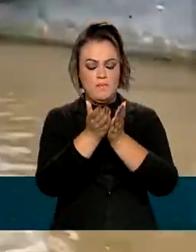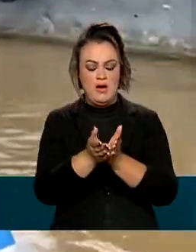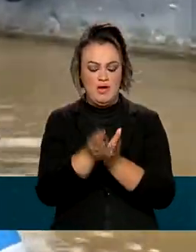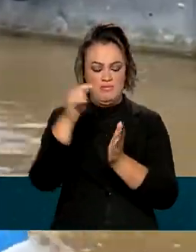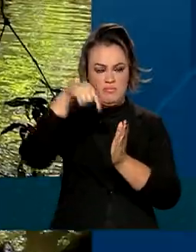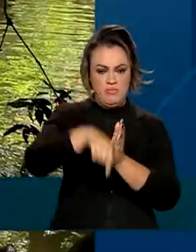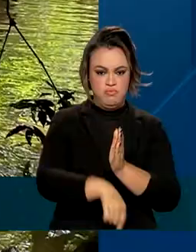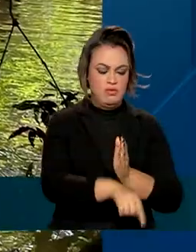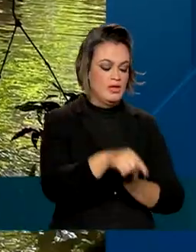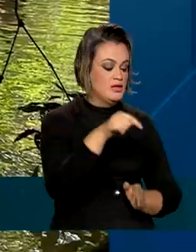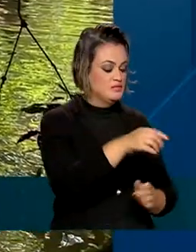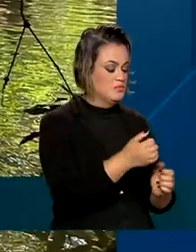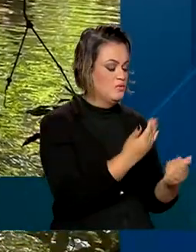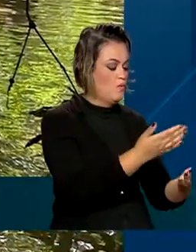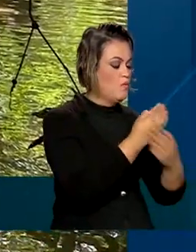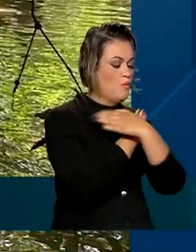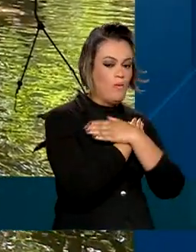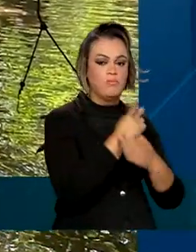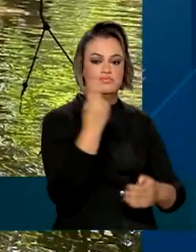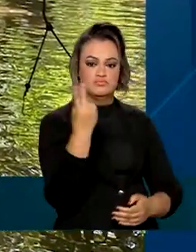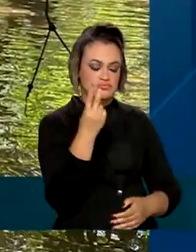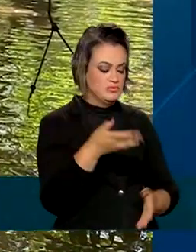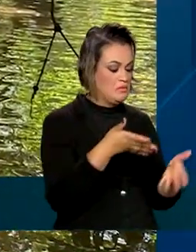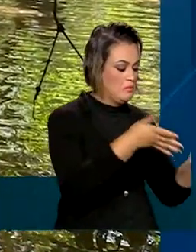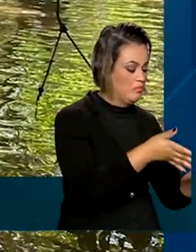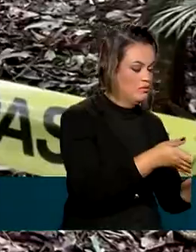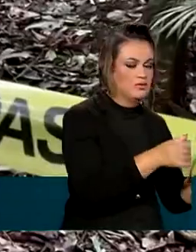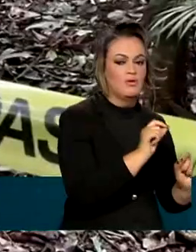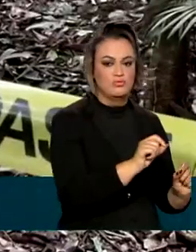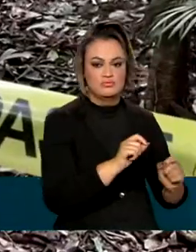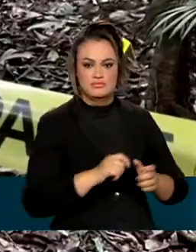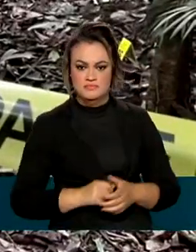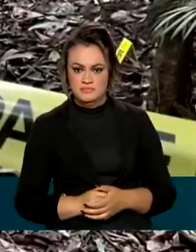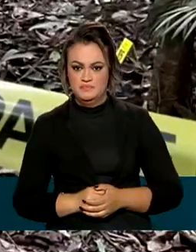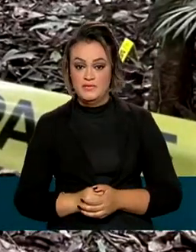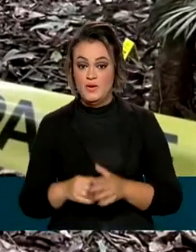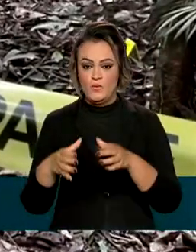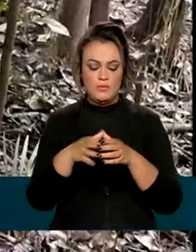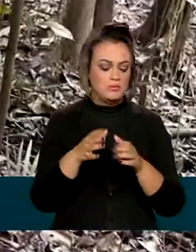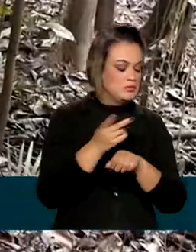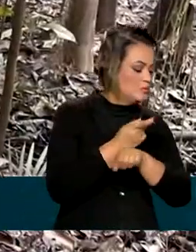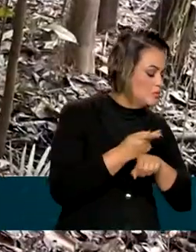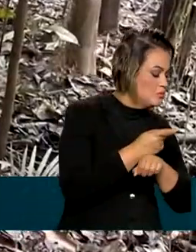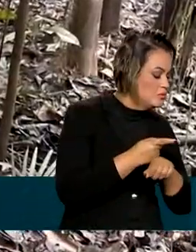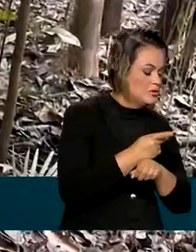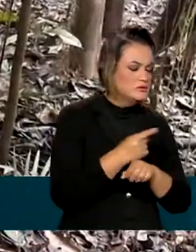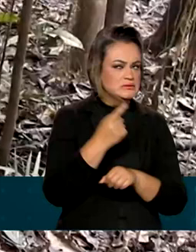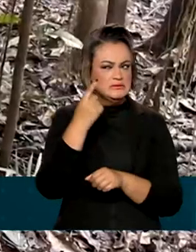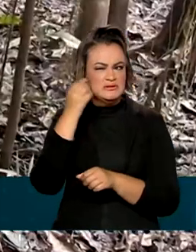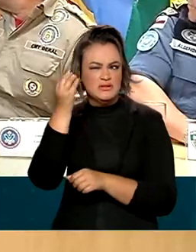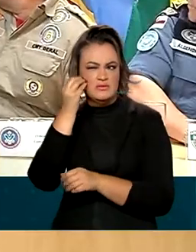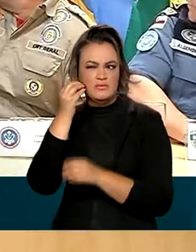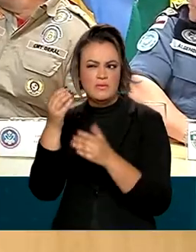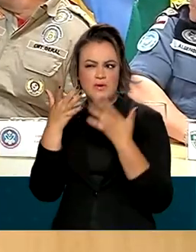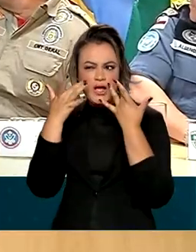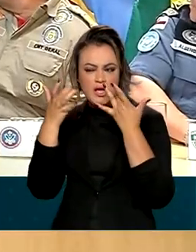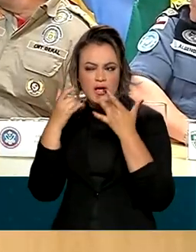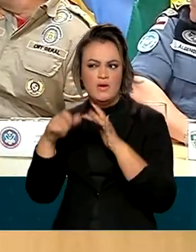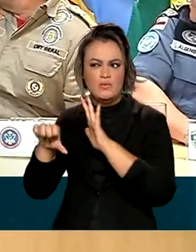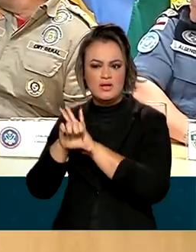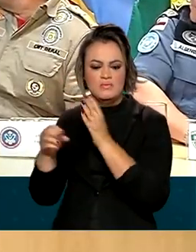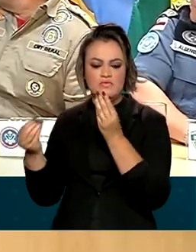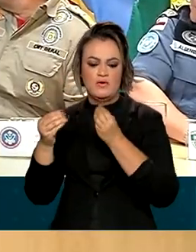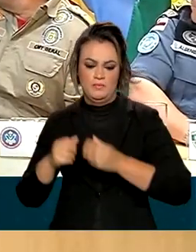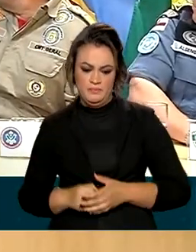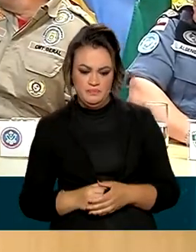vítimas e apontou onde Bruno e Dom Filipes foram enterrados. As equipes fizeram a reconstituição do crime. Aqui foi o local